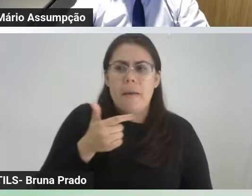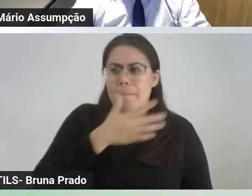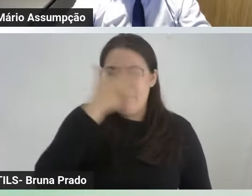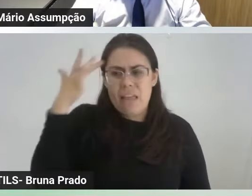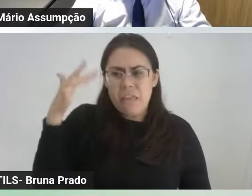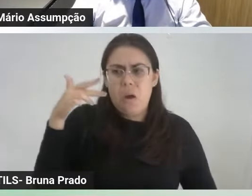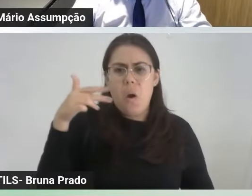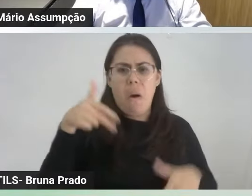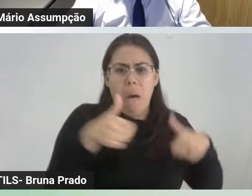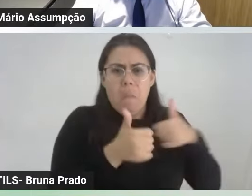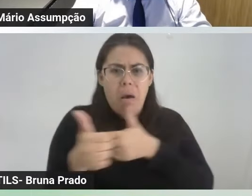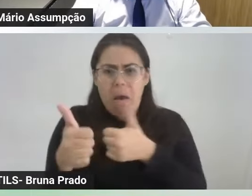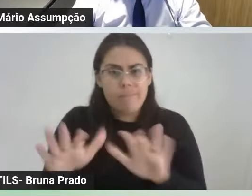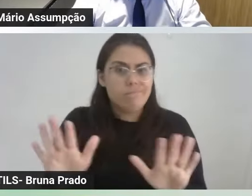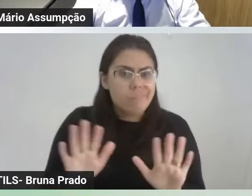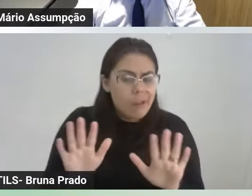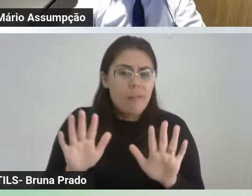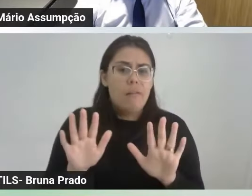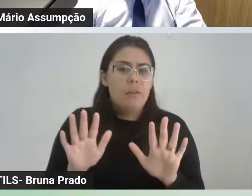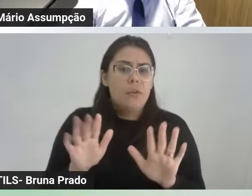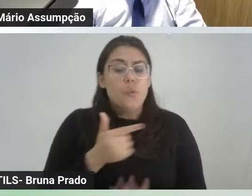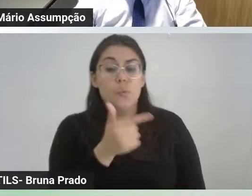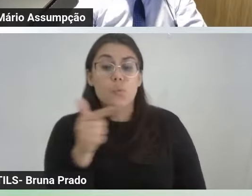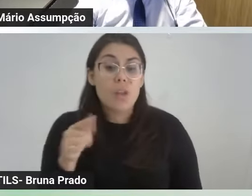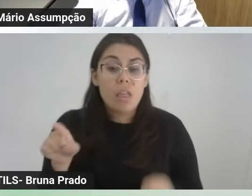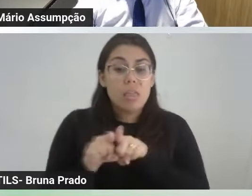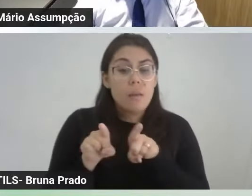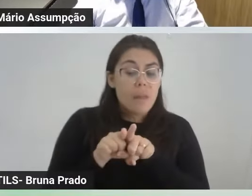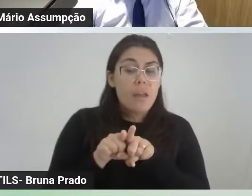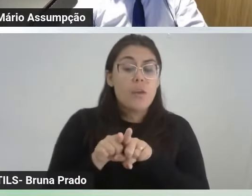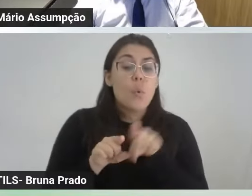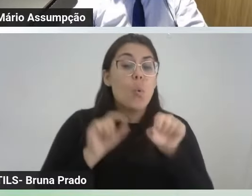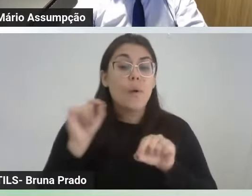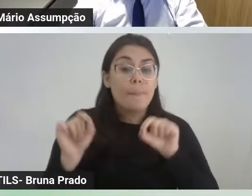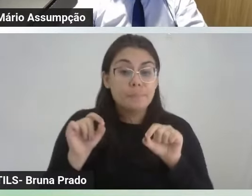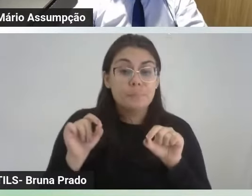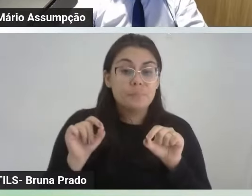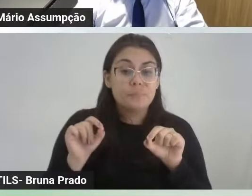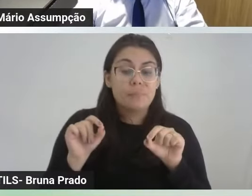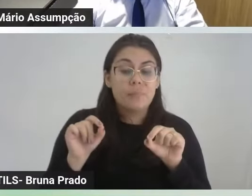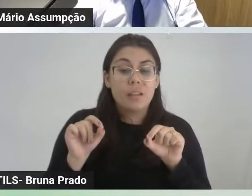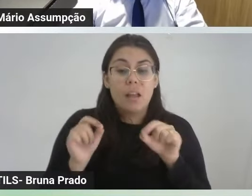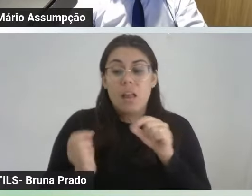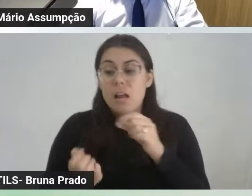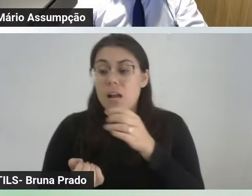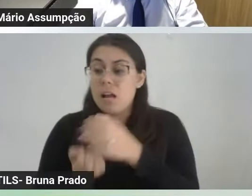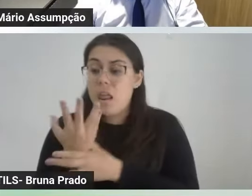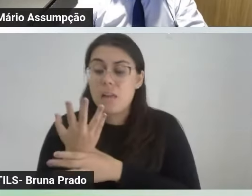não havia, e esse é um grande desafio, um dos primeiros grandes desafios, é exatamente a existência de duas